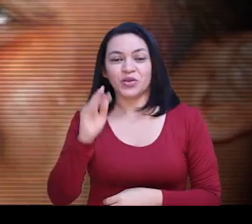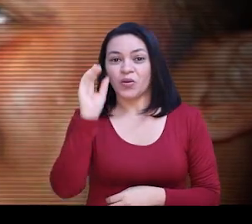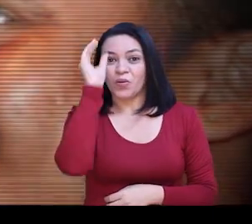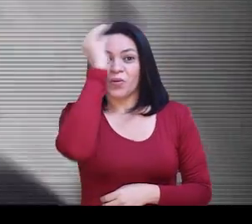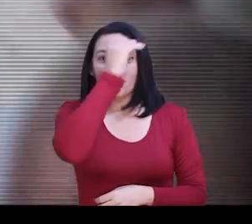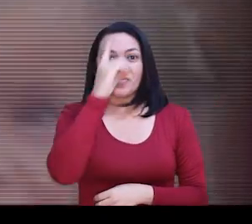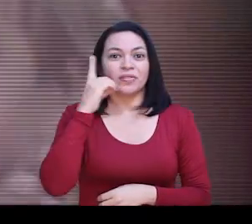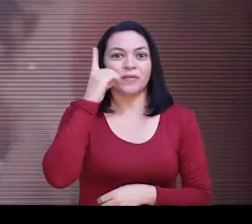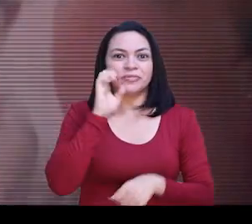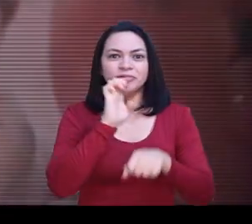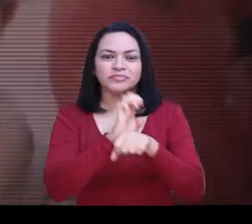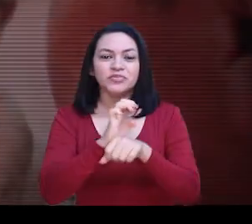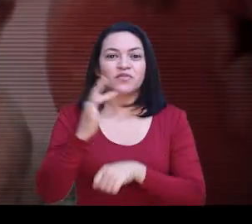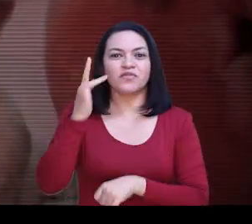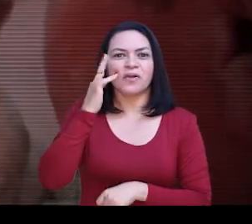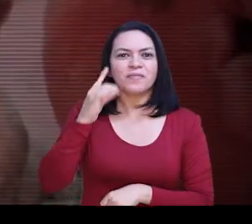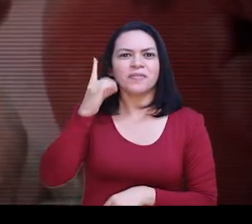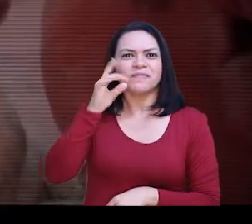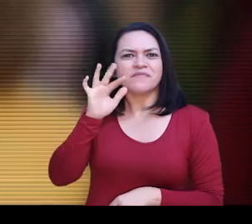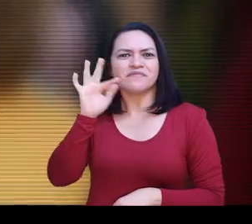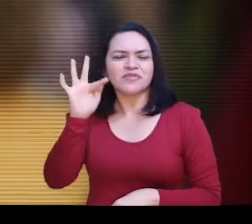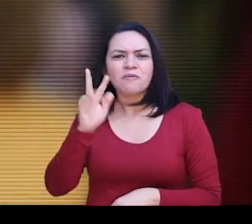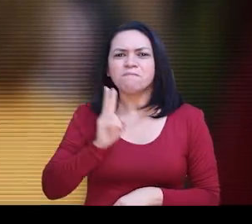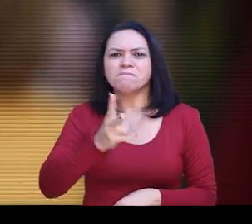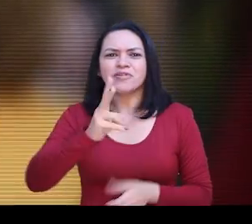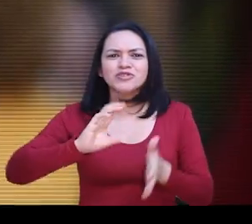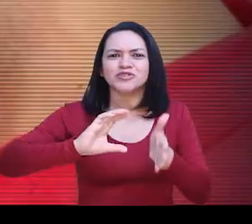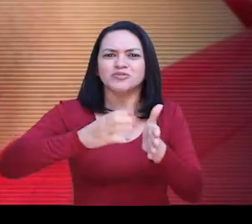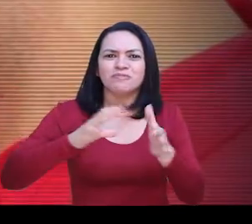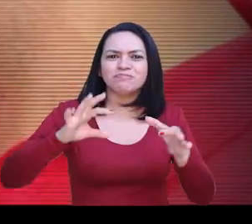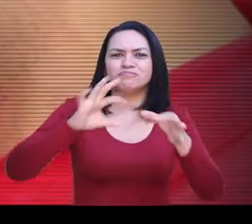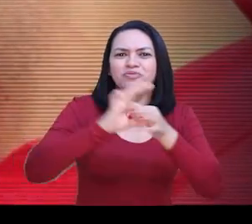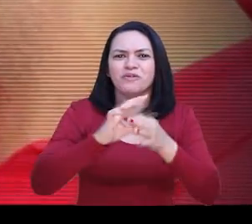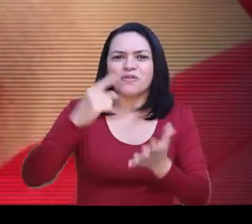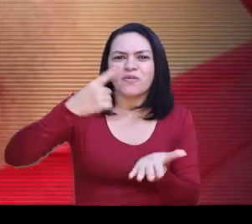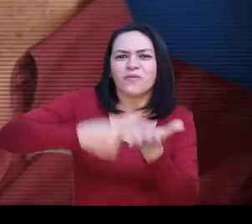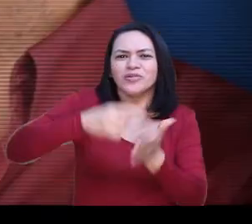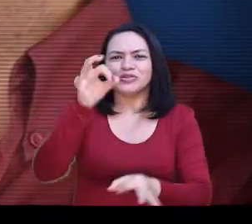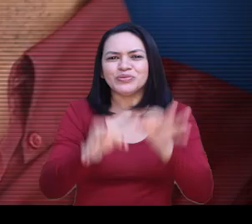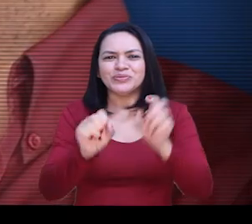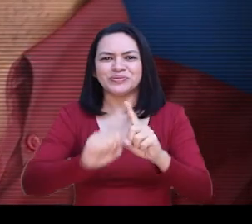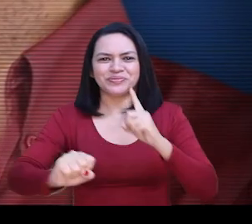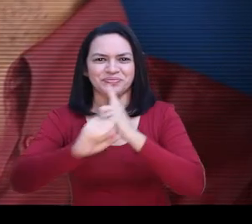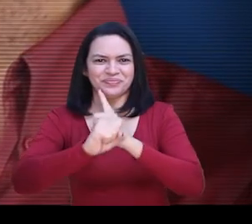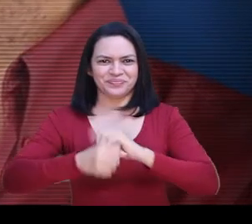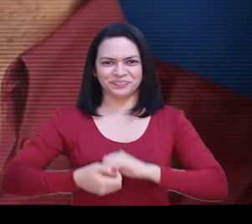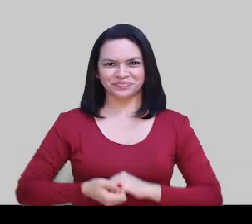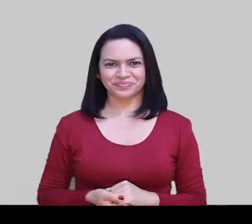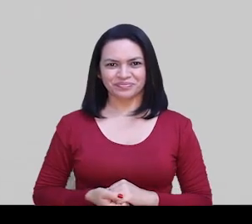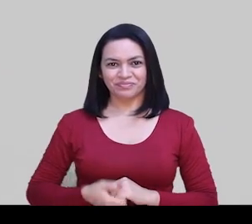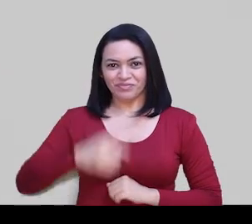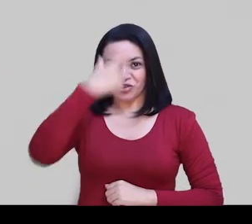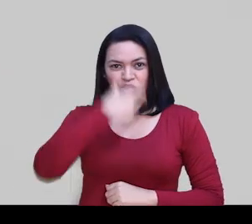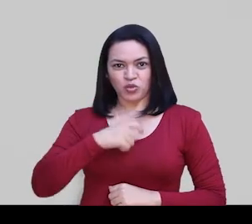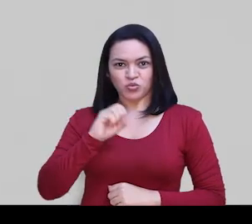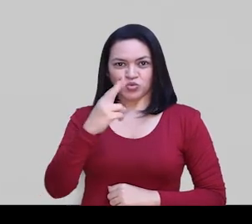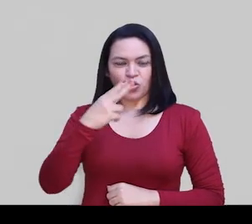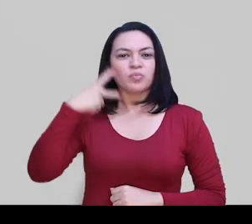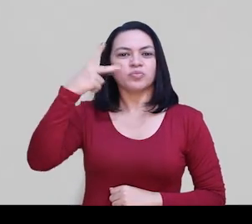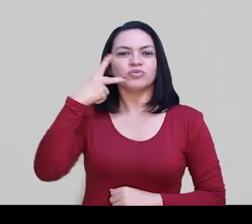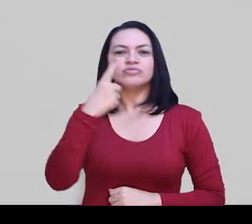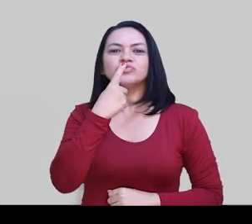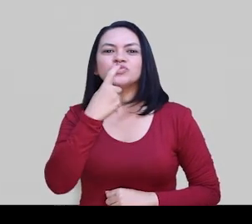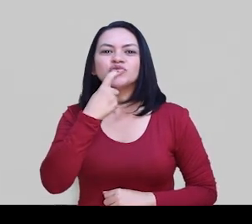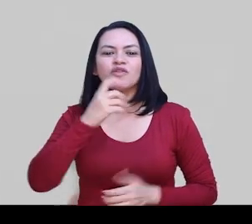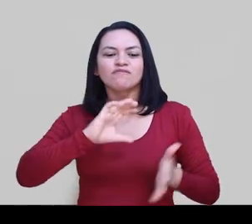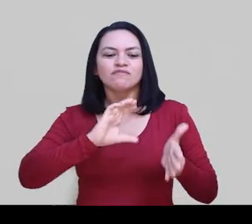Rubens deputado estadual, Flávio deputado federal. Mesmo partido, mesmo compromisso com a justiça social. Eu sou político de esquerda, eu